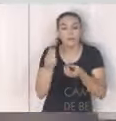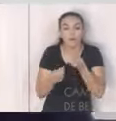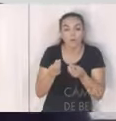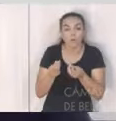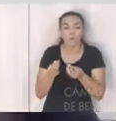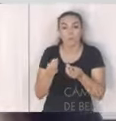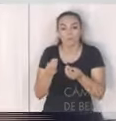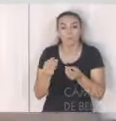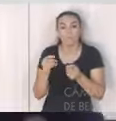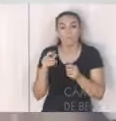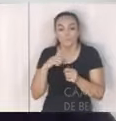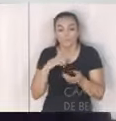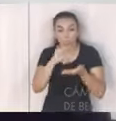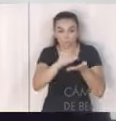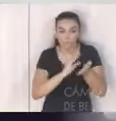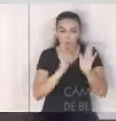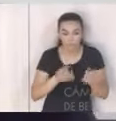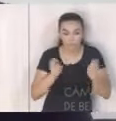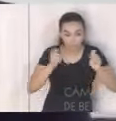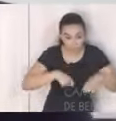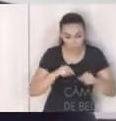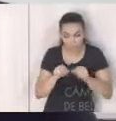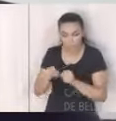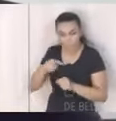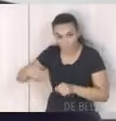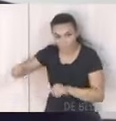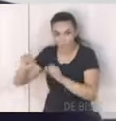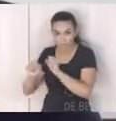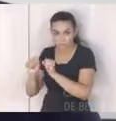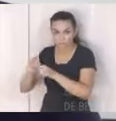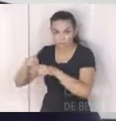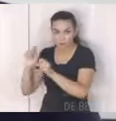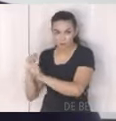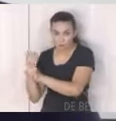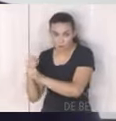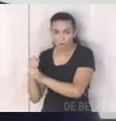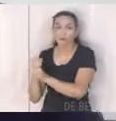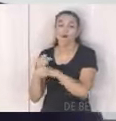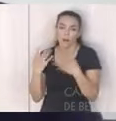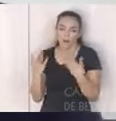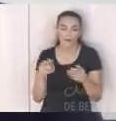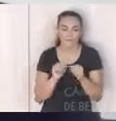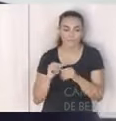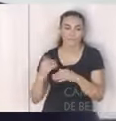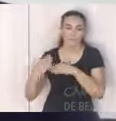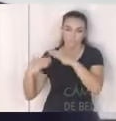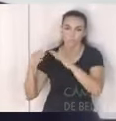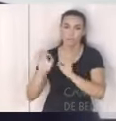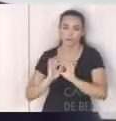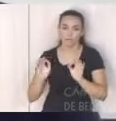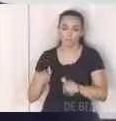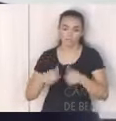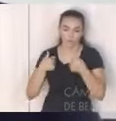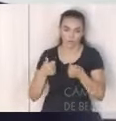financiamento e poder realmente executar a obra né nós possamos fazê-la desenvolver da maior da melhor